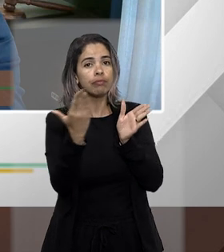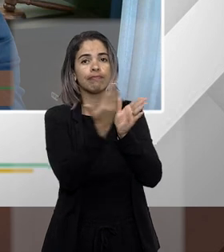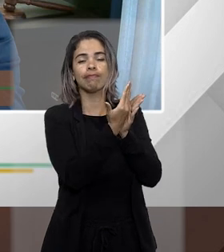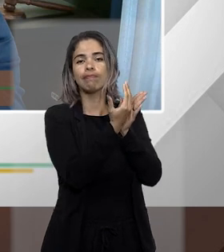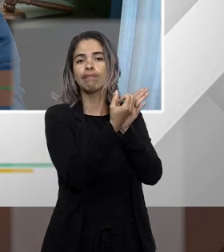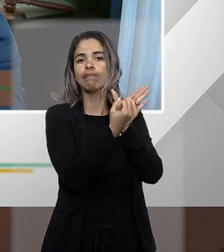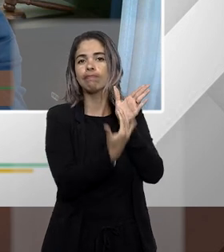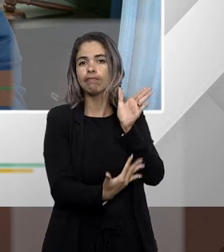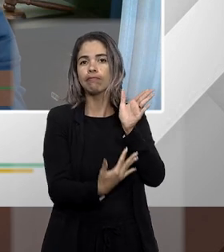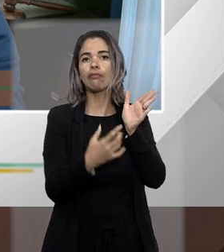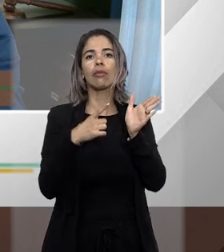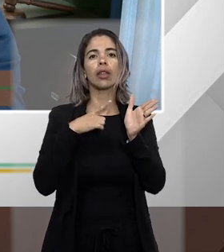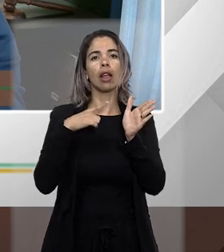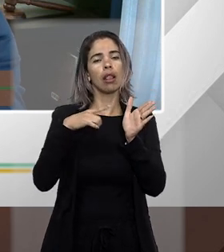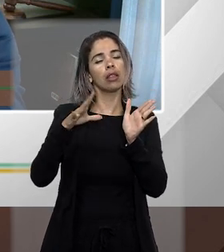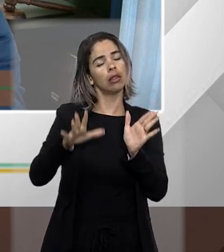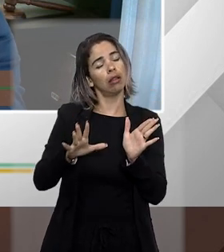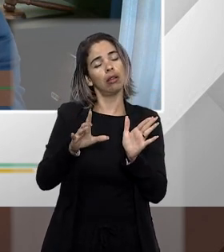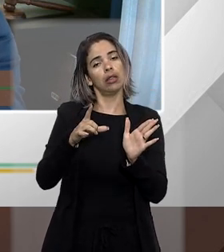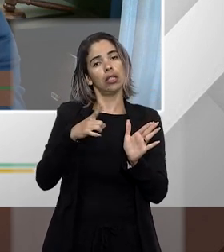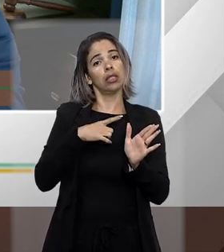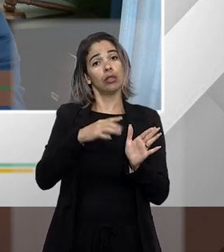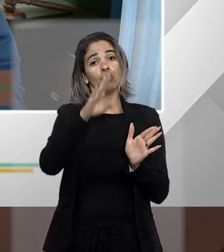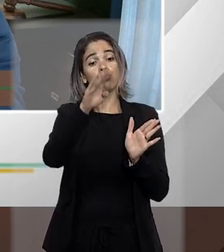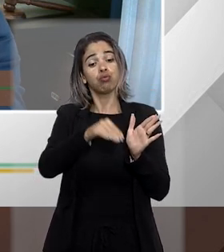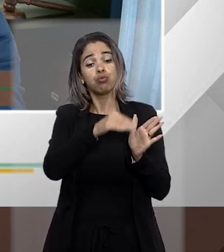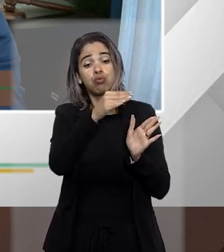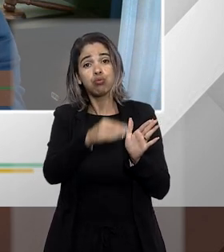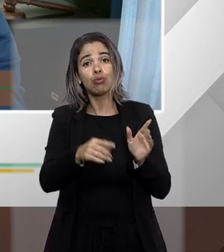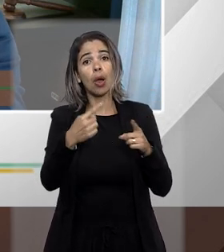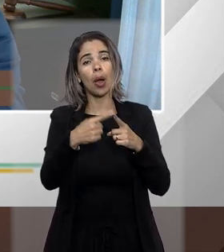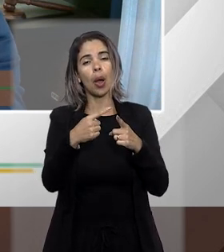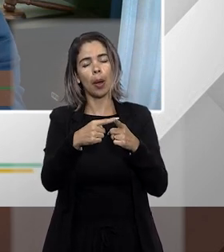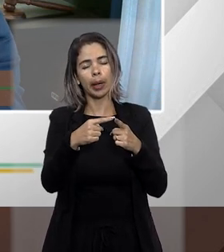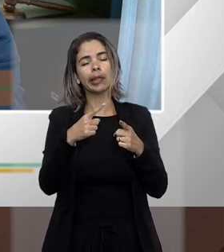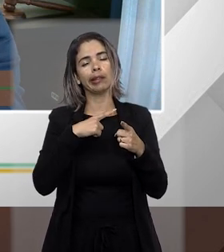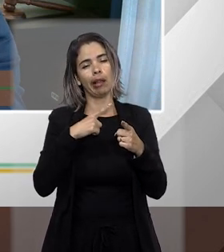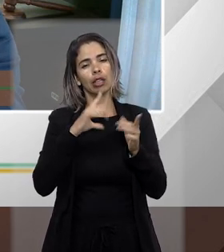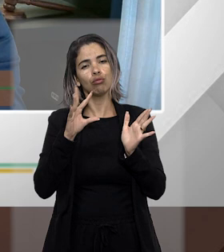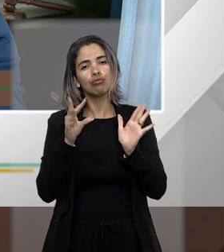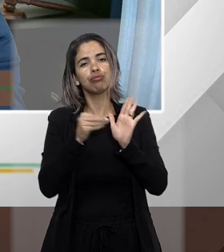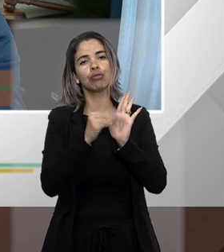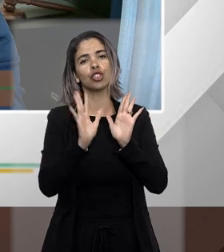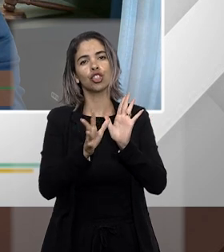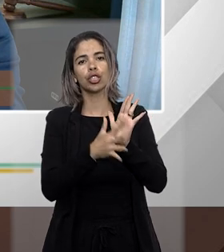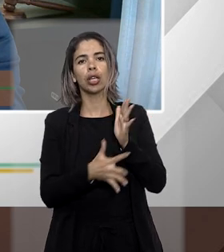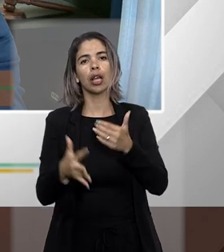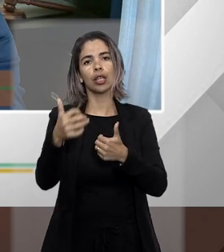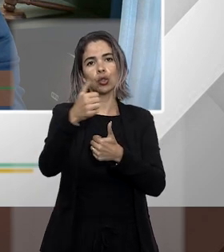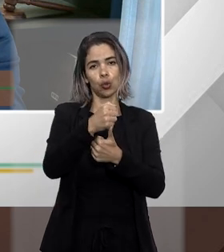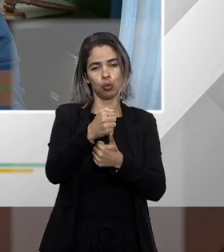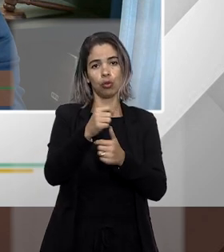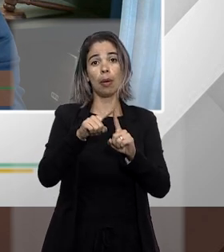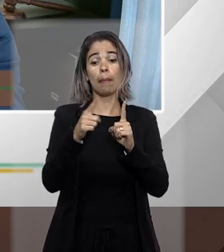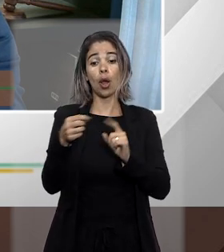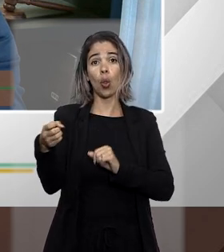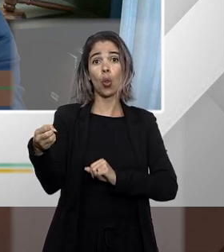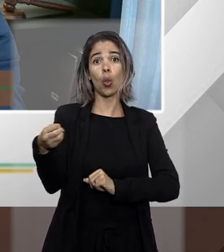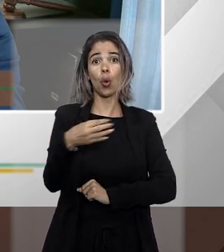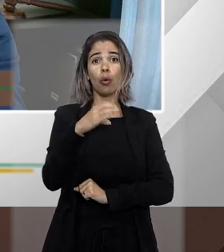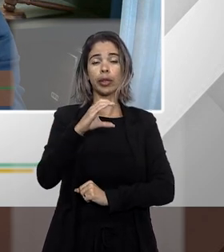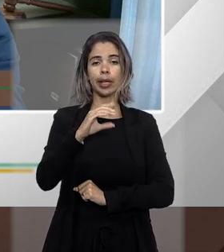legal e por estar em súmula só que o novo CPC ele extinguiu os embargos infringentes